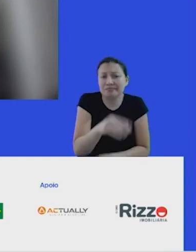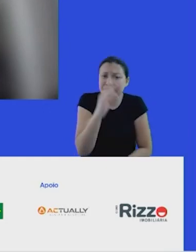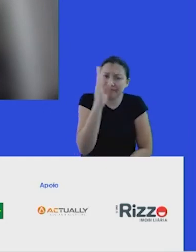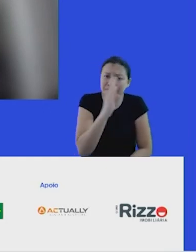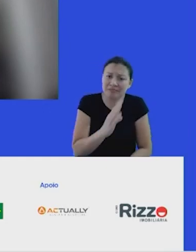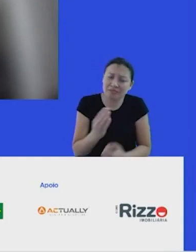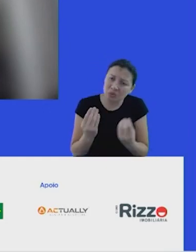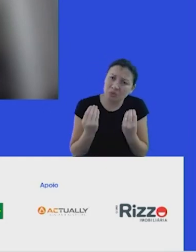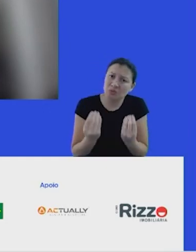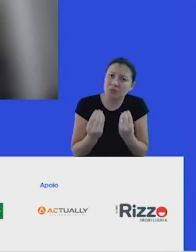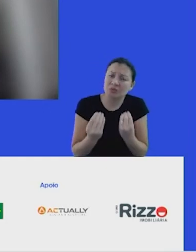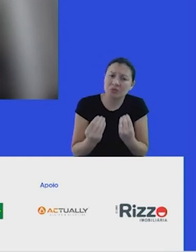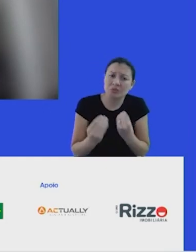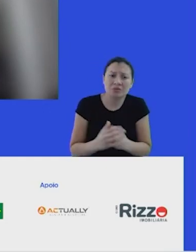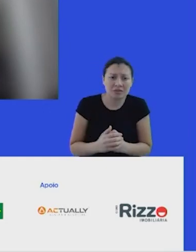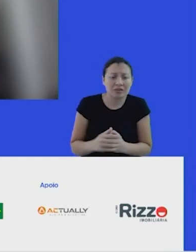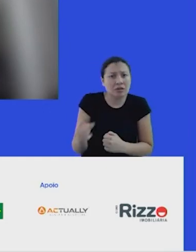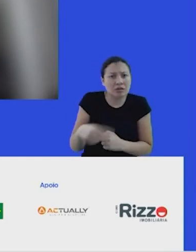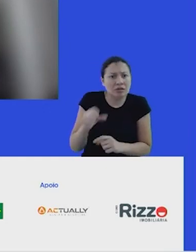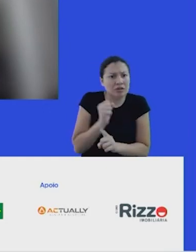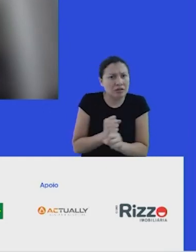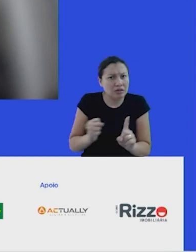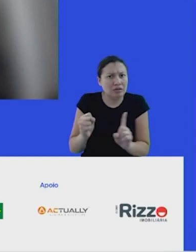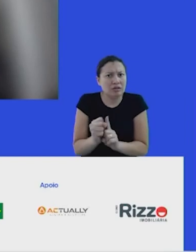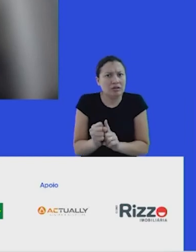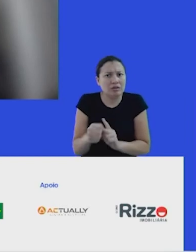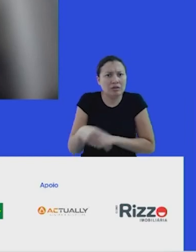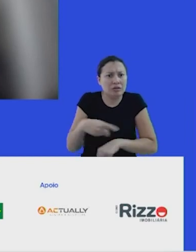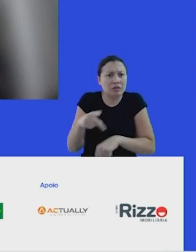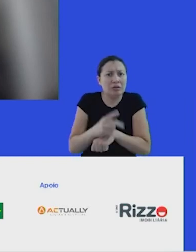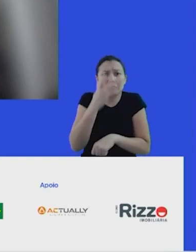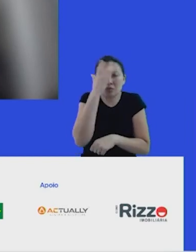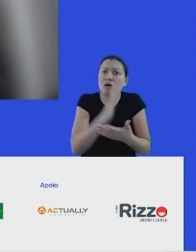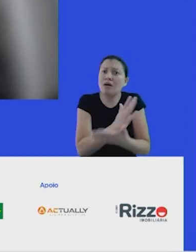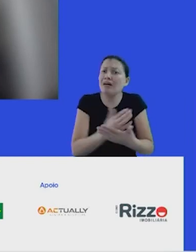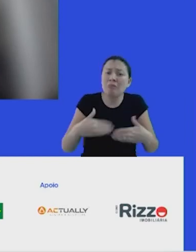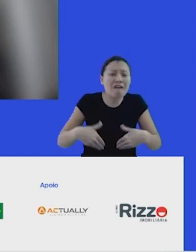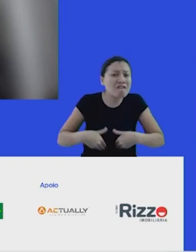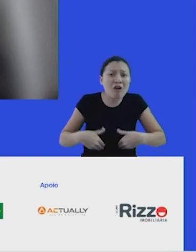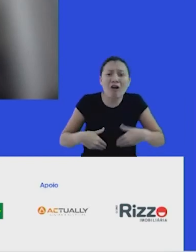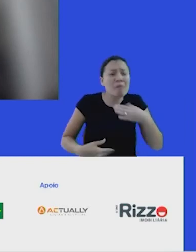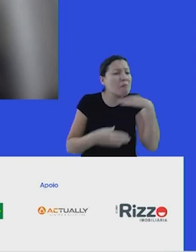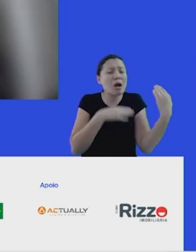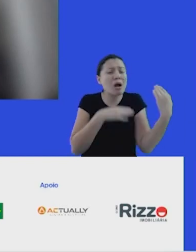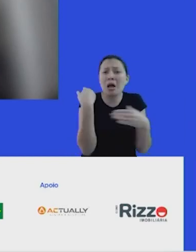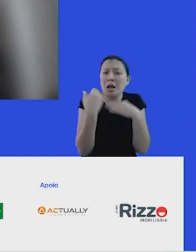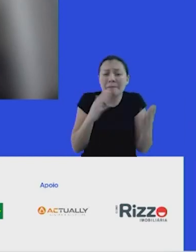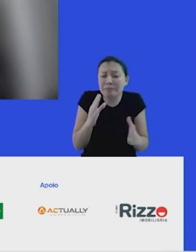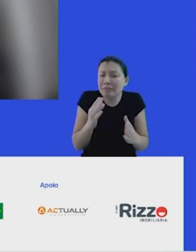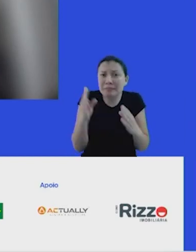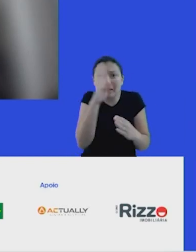tolera até hoje como humanidade, como sociedade, como país, que tem gente que morre de fome num país que é um dos maiores produtores de alimentos.